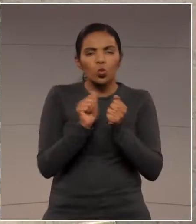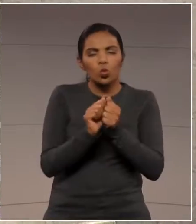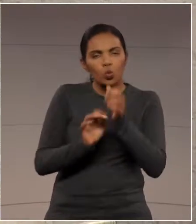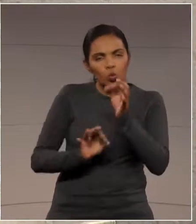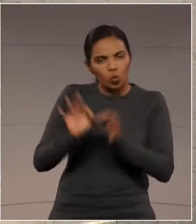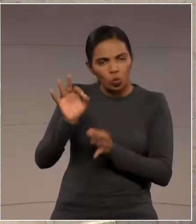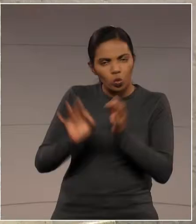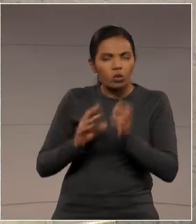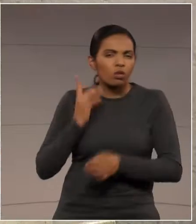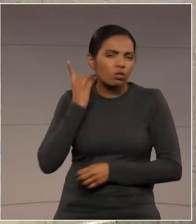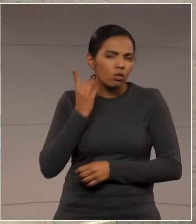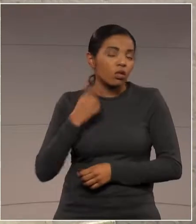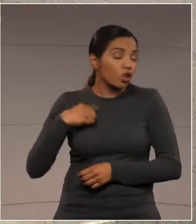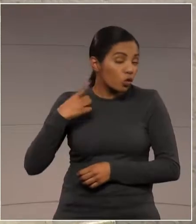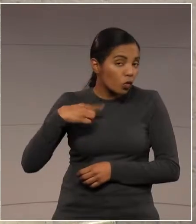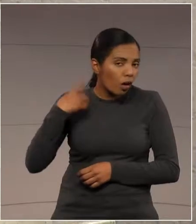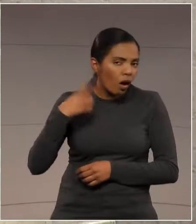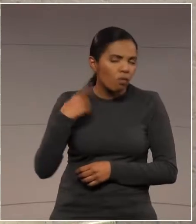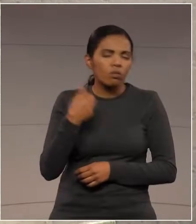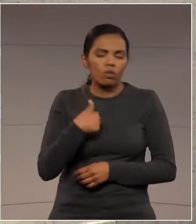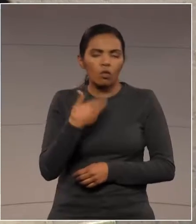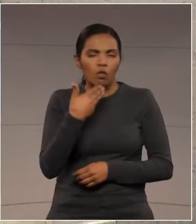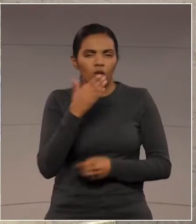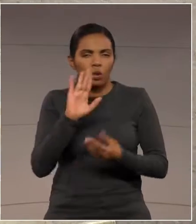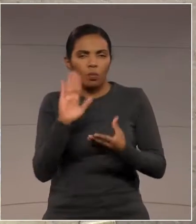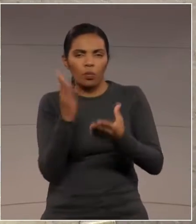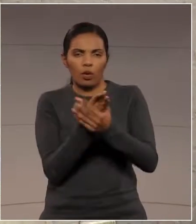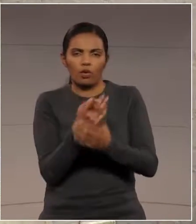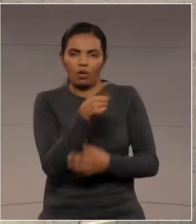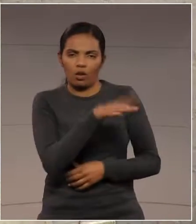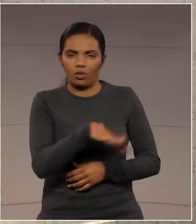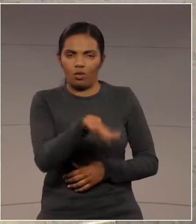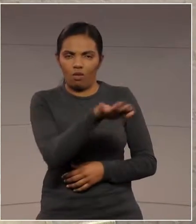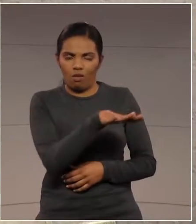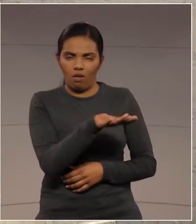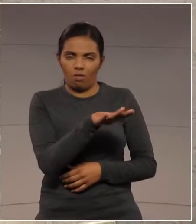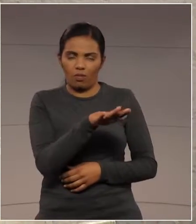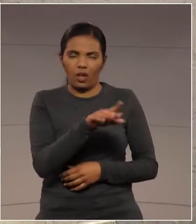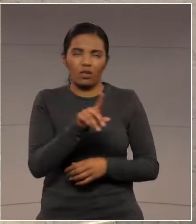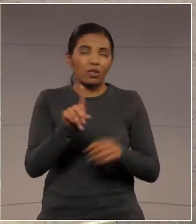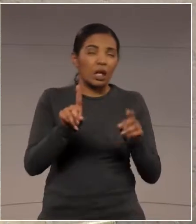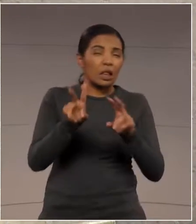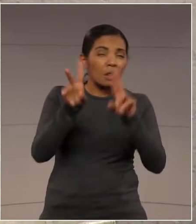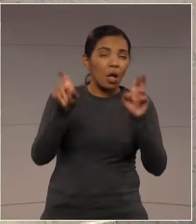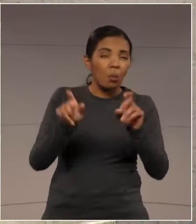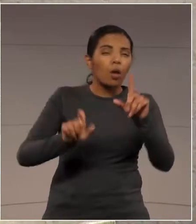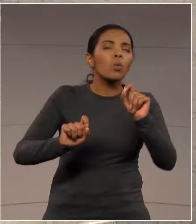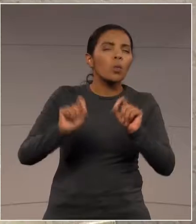e em breve darei notícias a respeito da Intel Rede Globo.